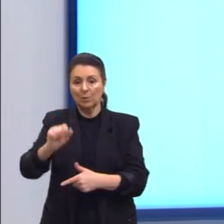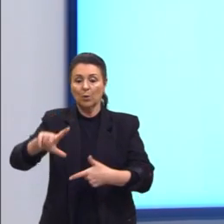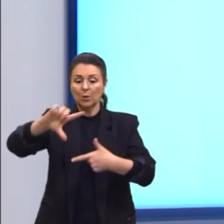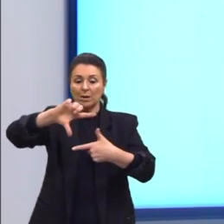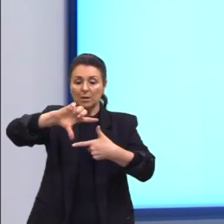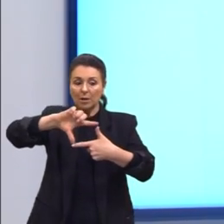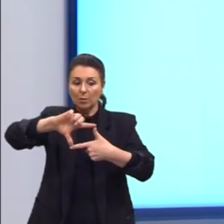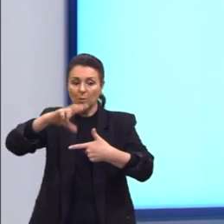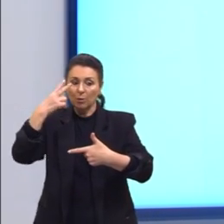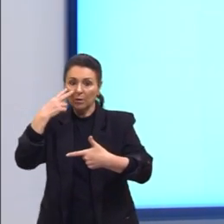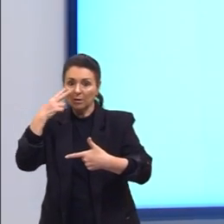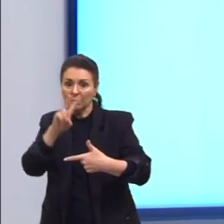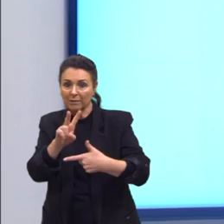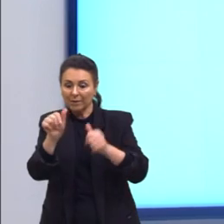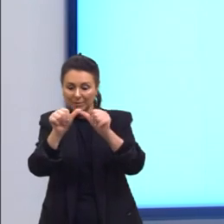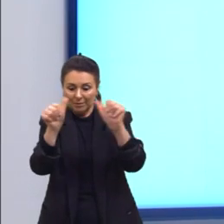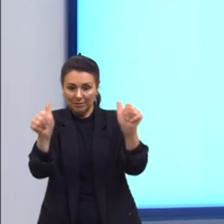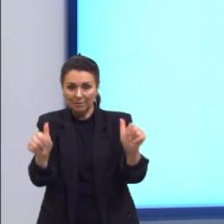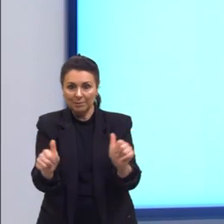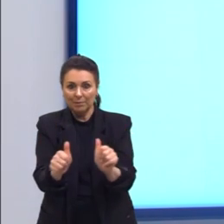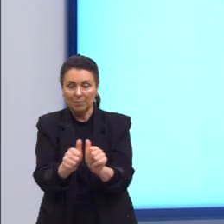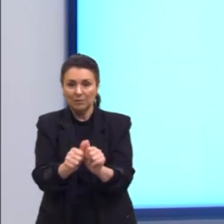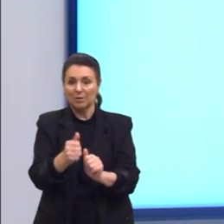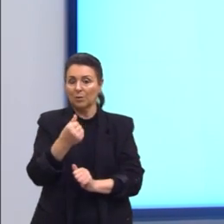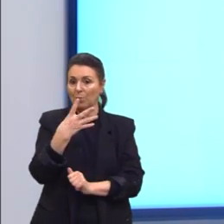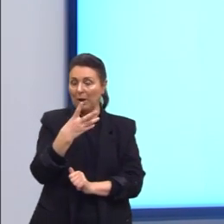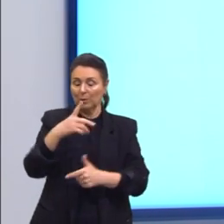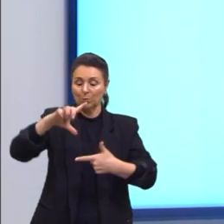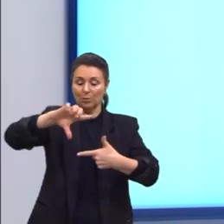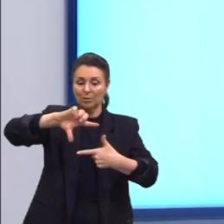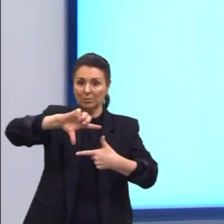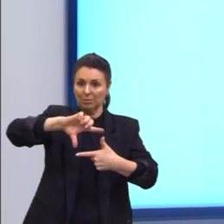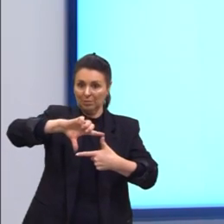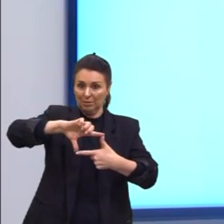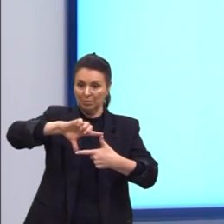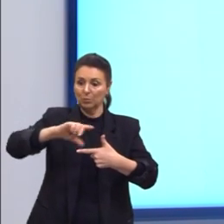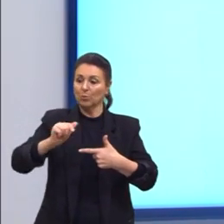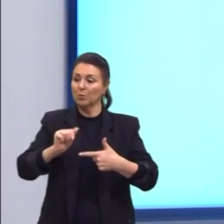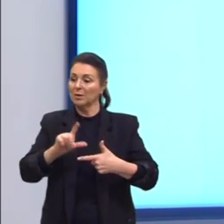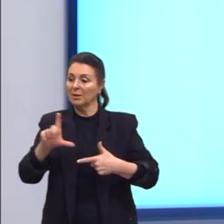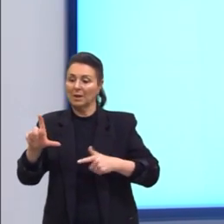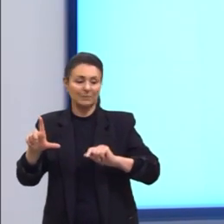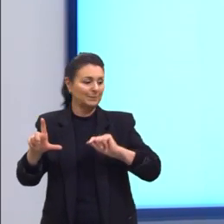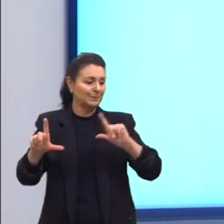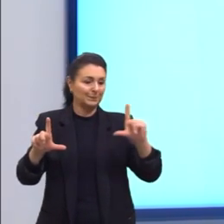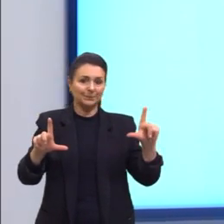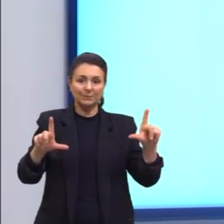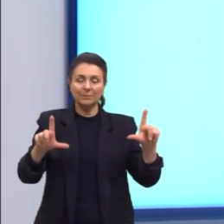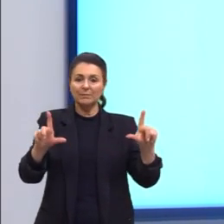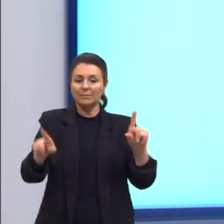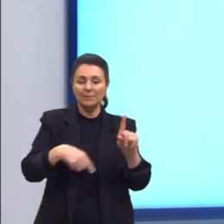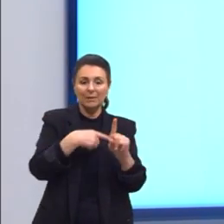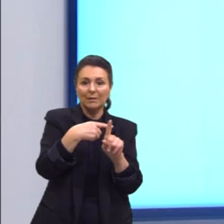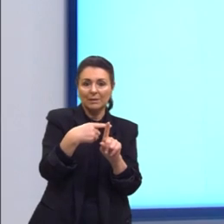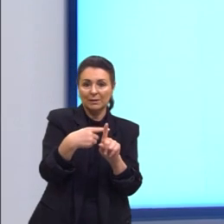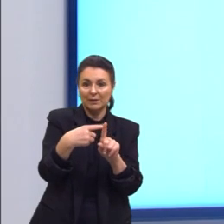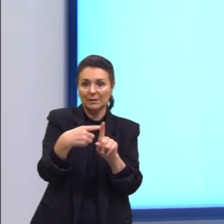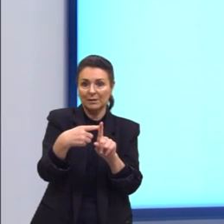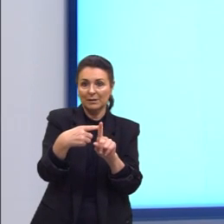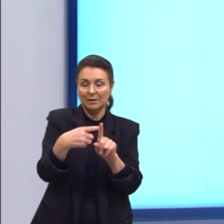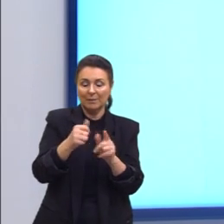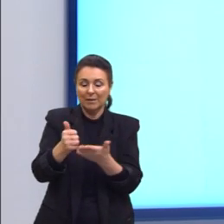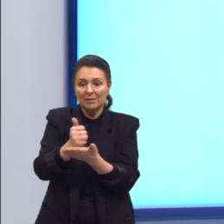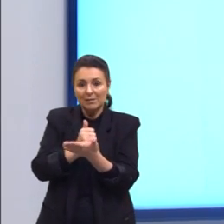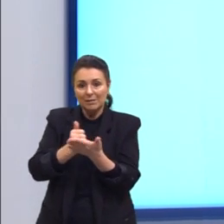na figura. Então, nós temos quatro retângulos das laterais. Temos mais ali as nossas